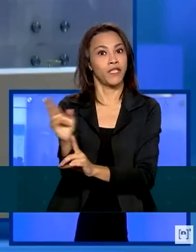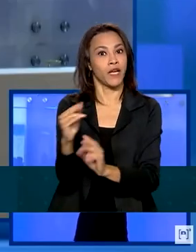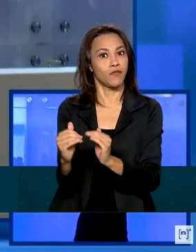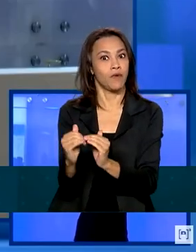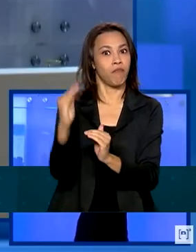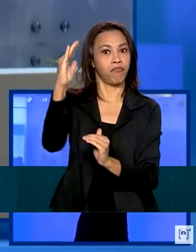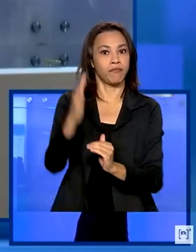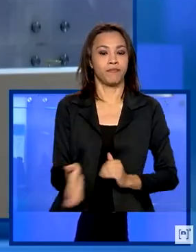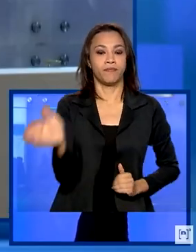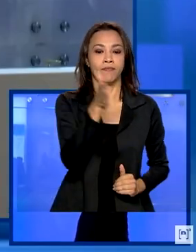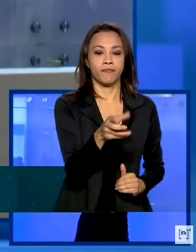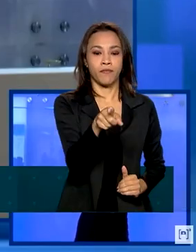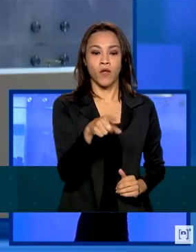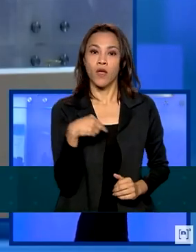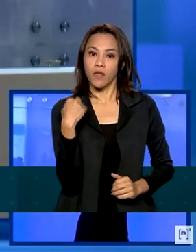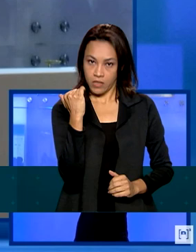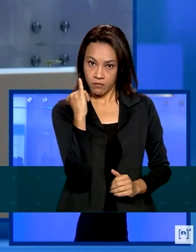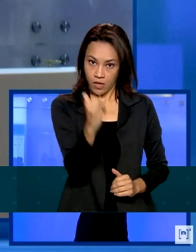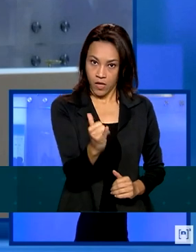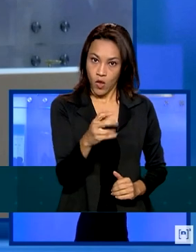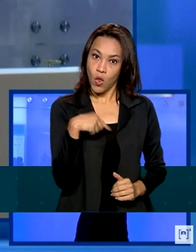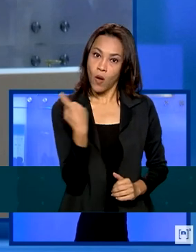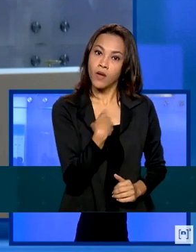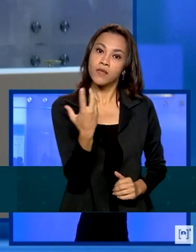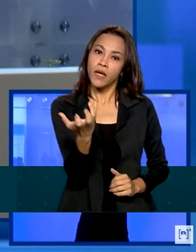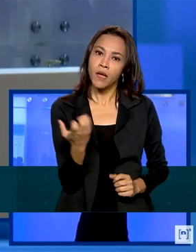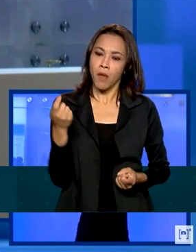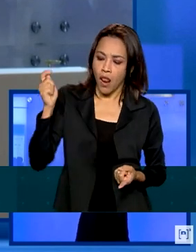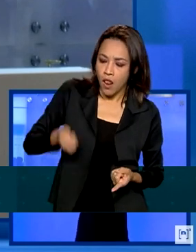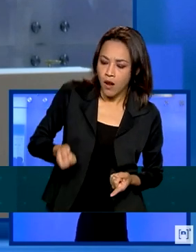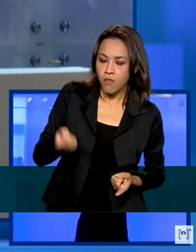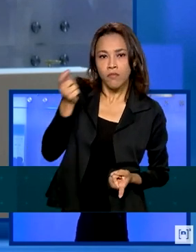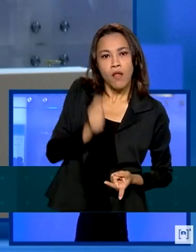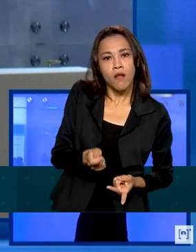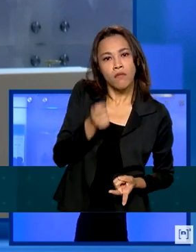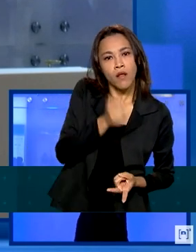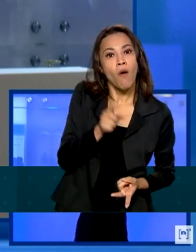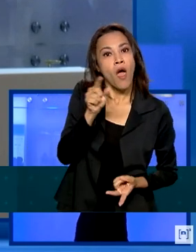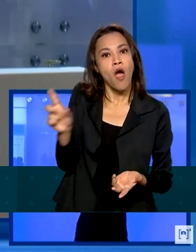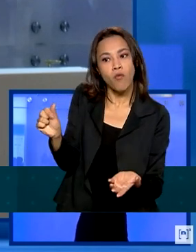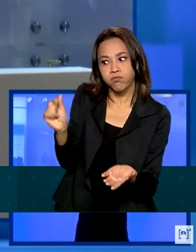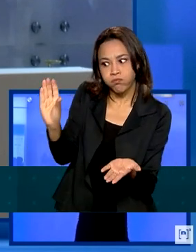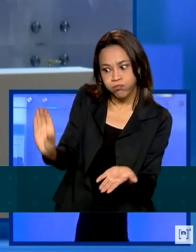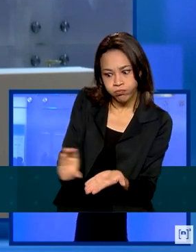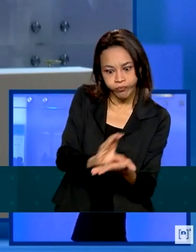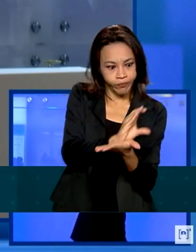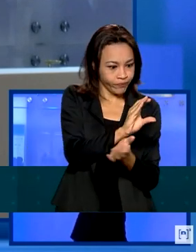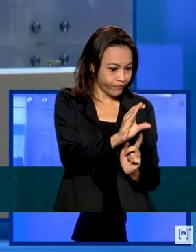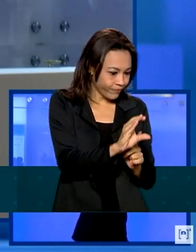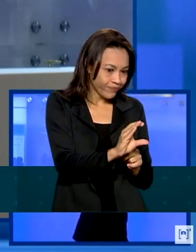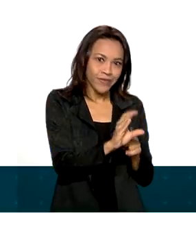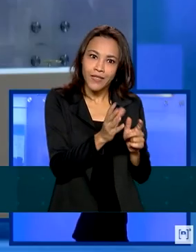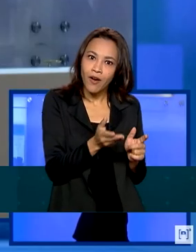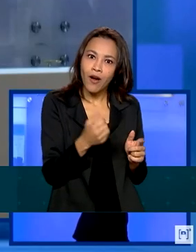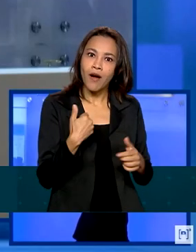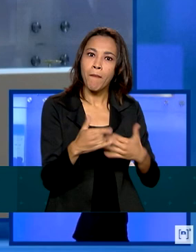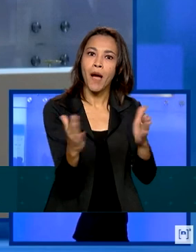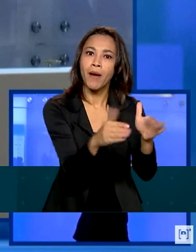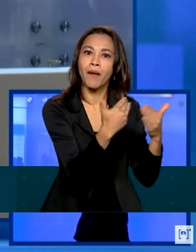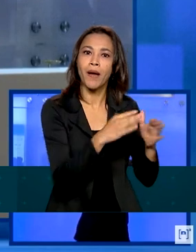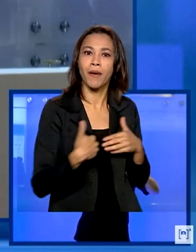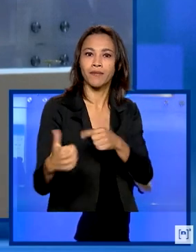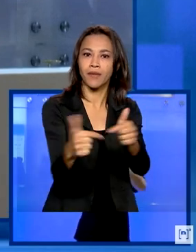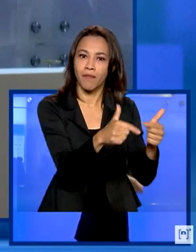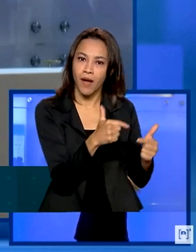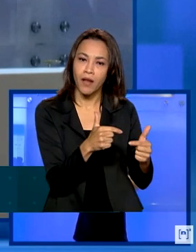O que realmente a gente busca aqui, leilão, pós-leilão, é o investimento. Porque é um investimento que transforma, é um investimento que gera emprego. Falta muito